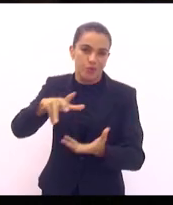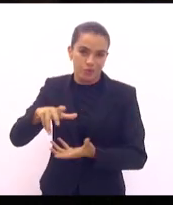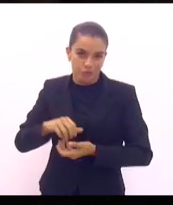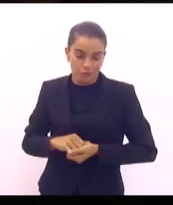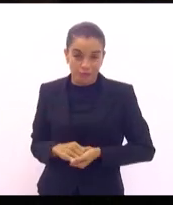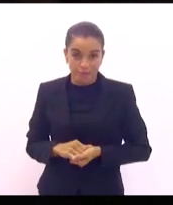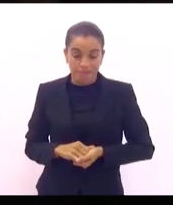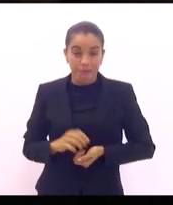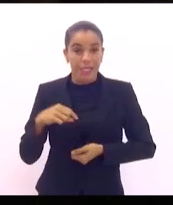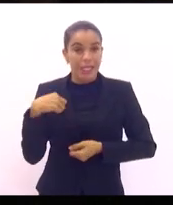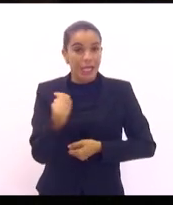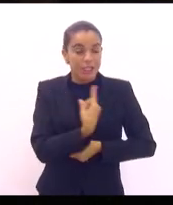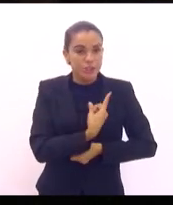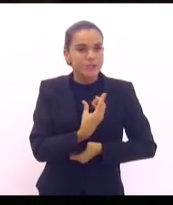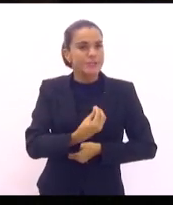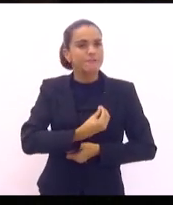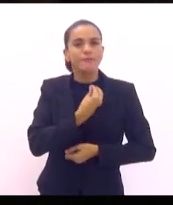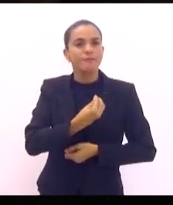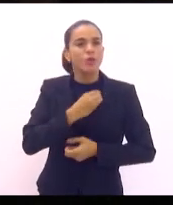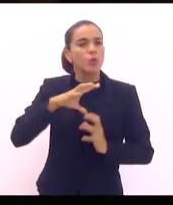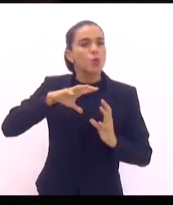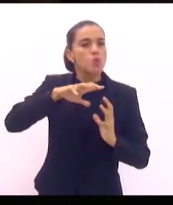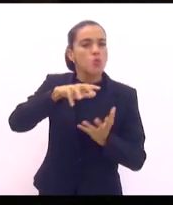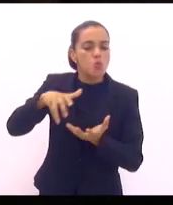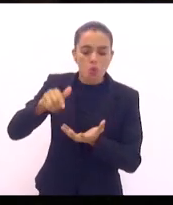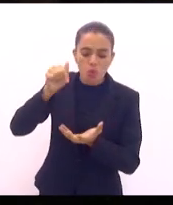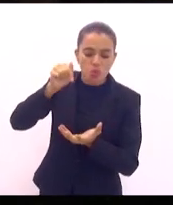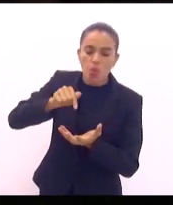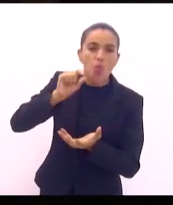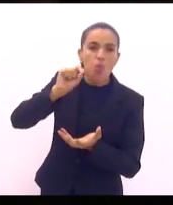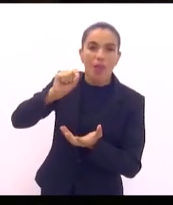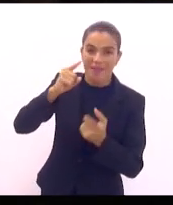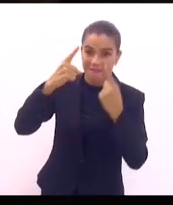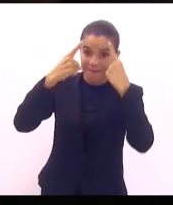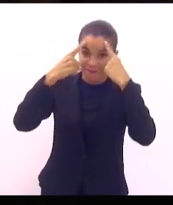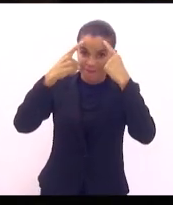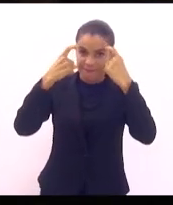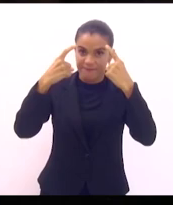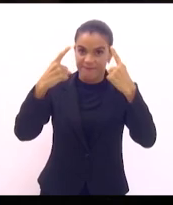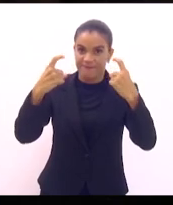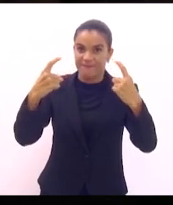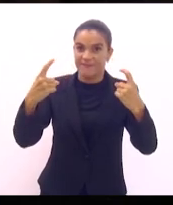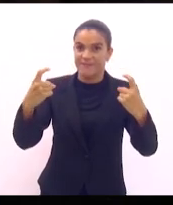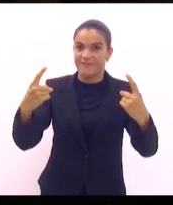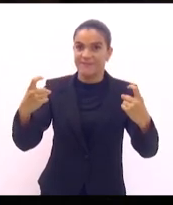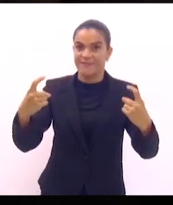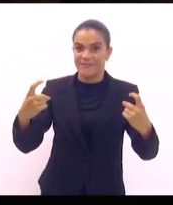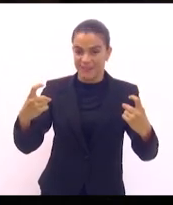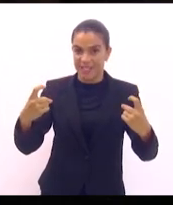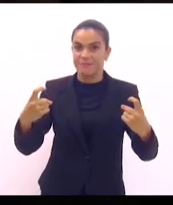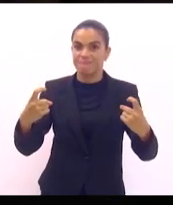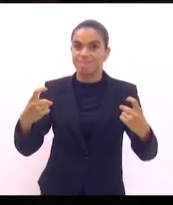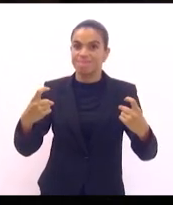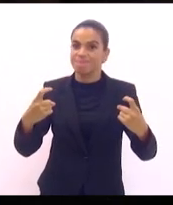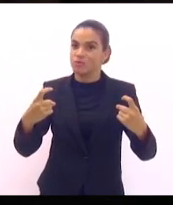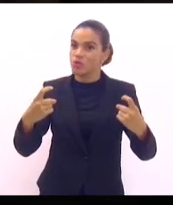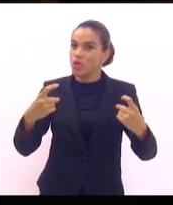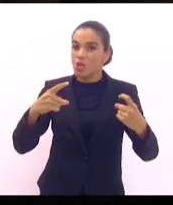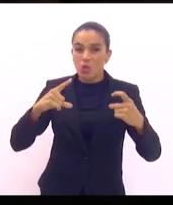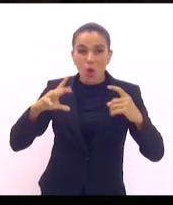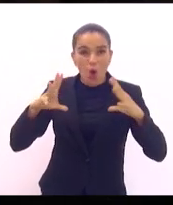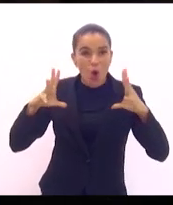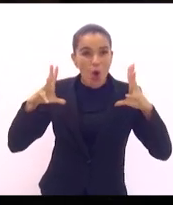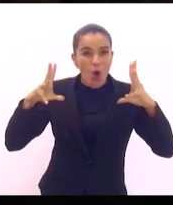E a gente está vivendo um mundo violento, e eivado de preconceitos,